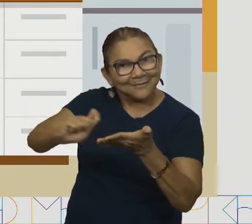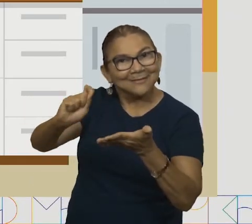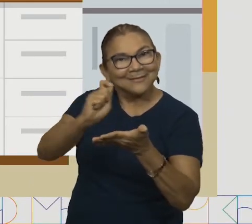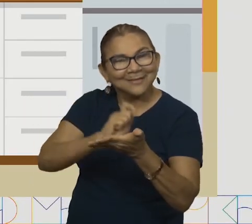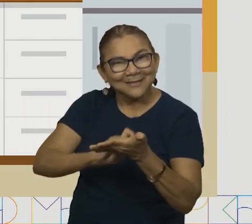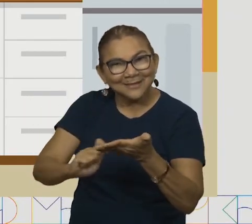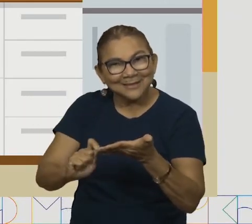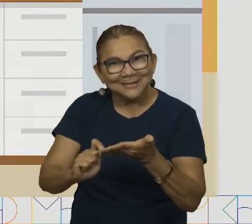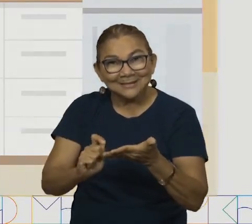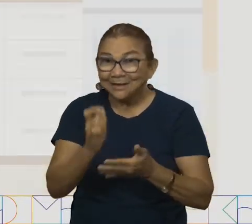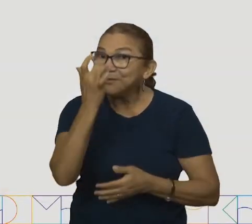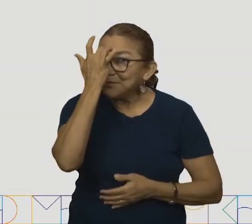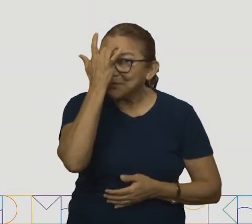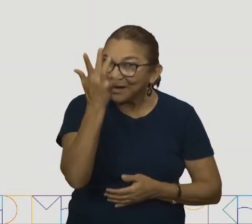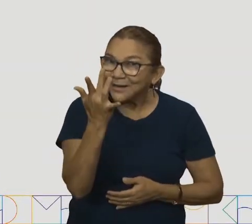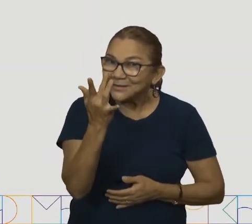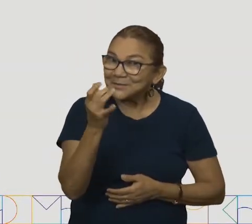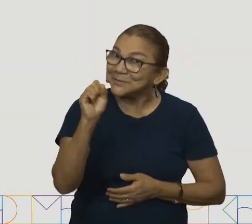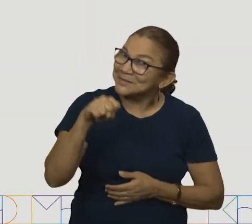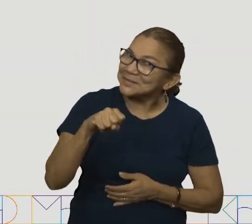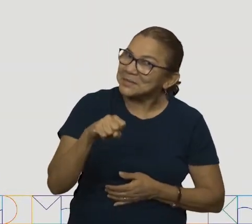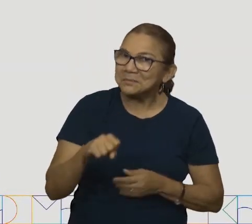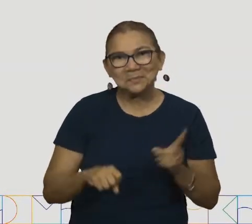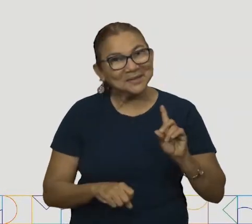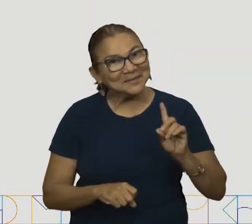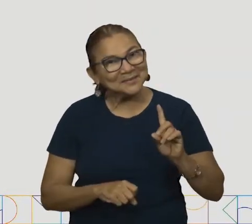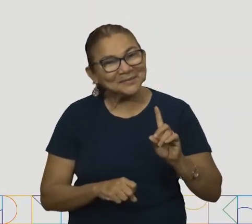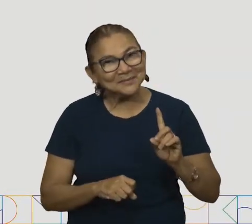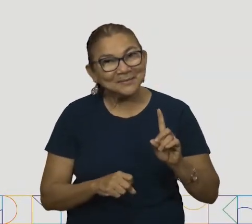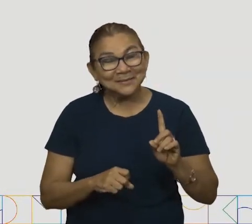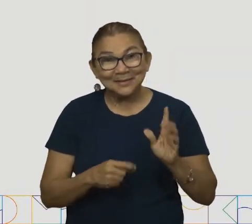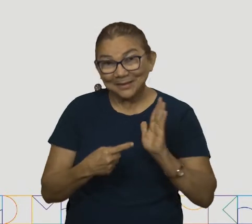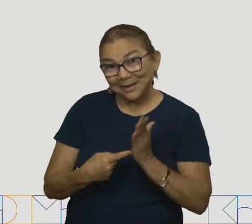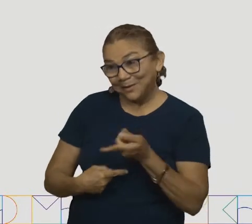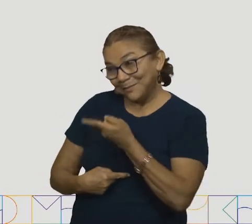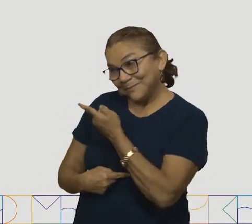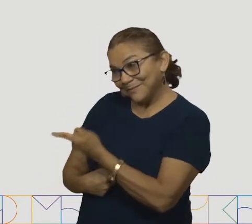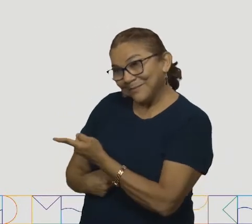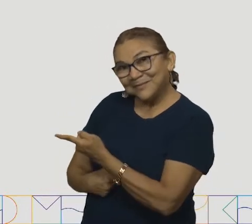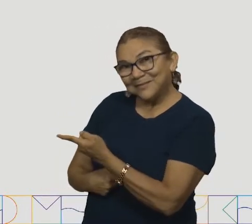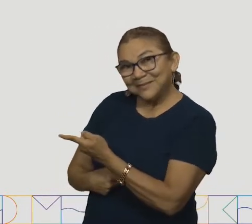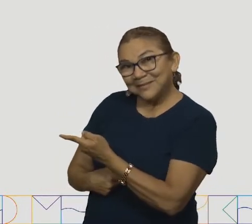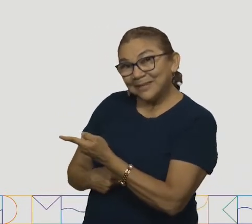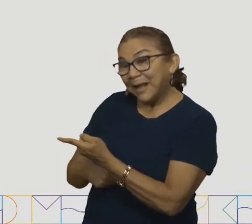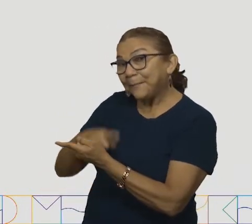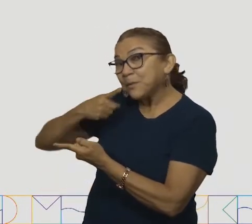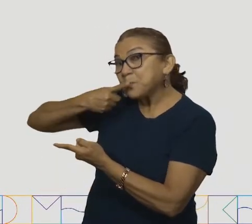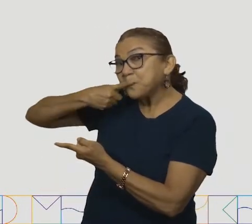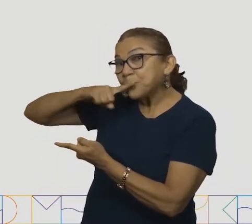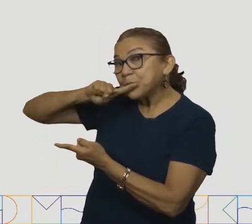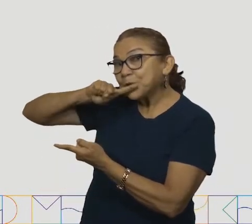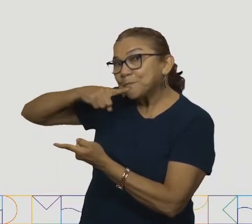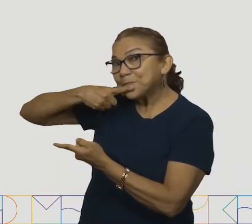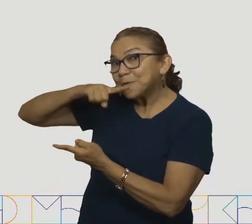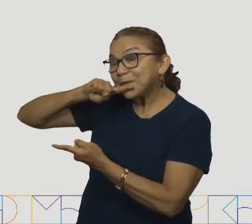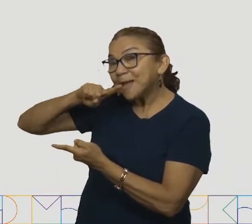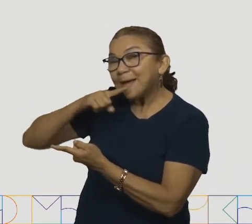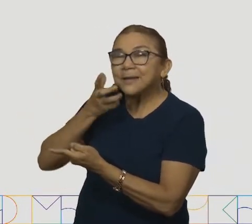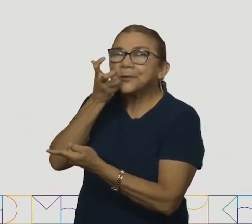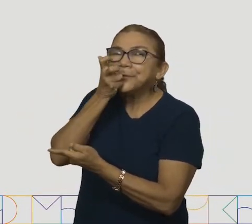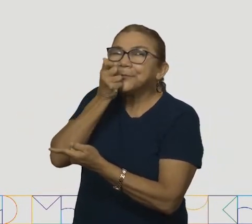Sim ou não, crianças? Nós trouxemos aqui uma receita do picolé de limão. Primeiro, vamos